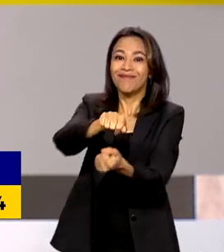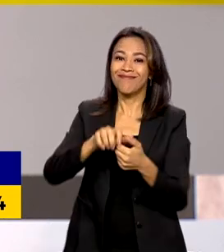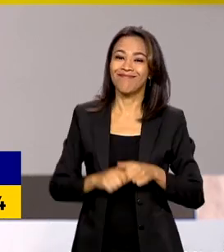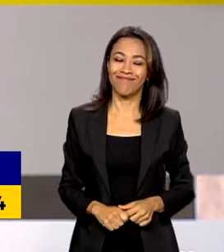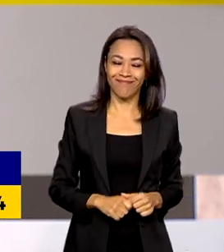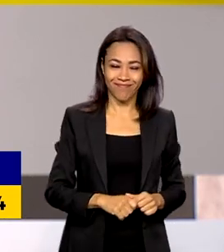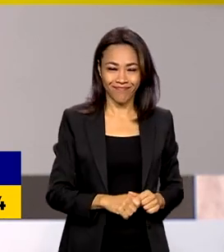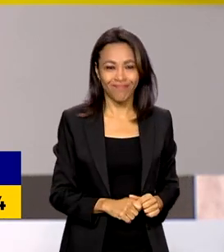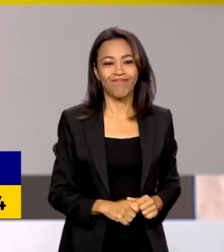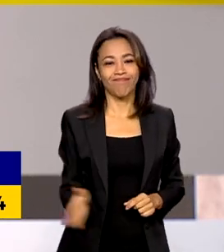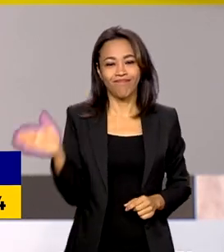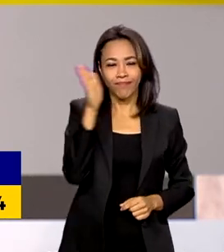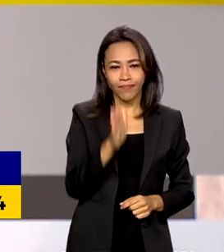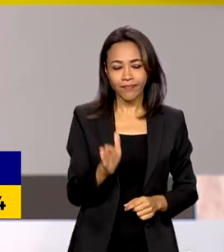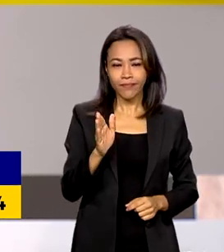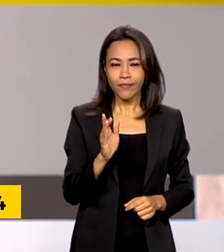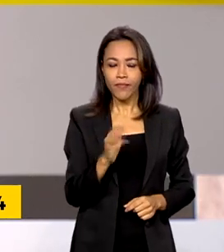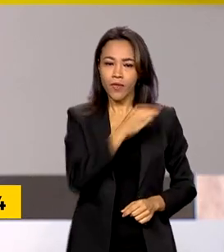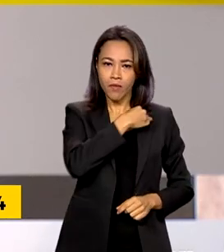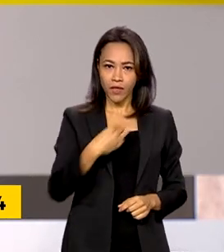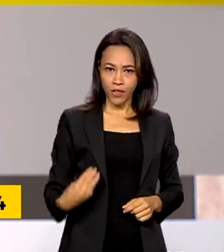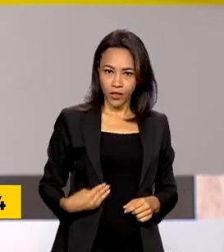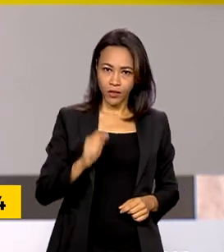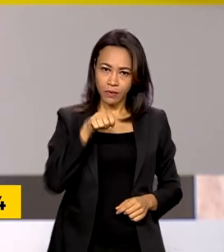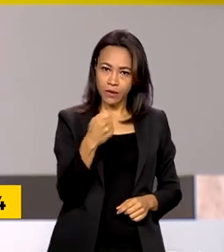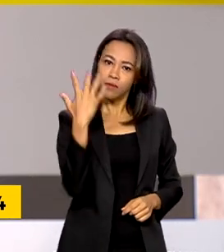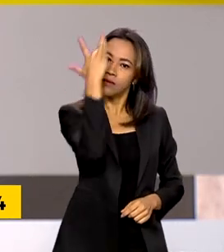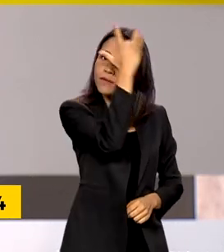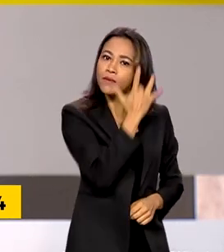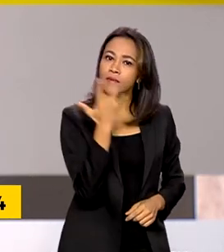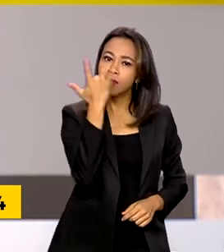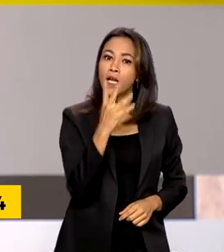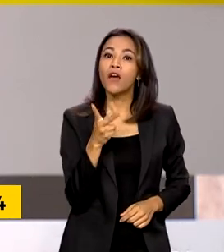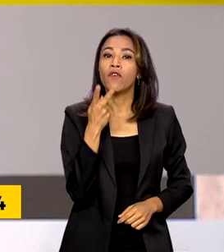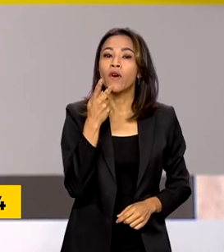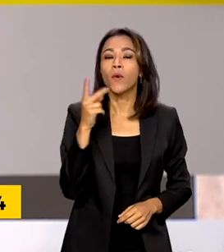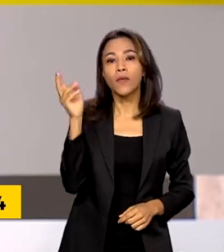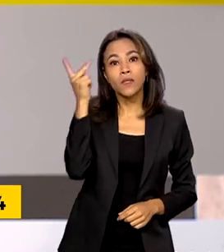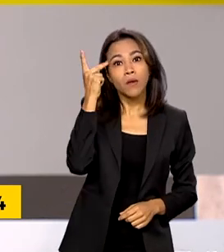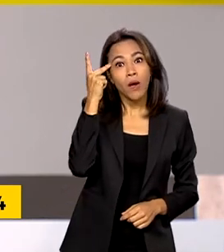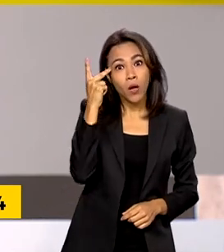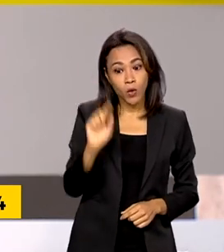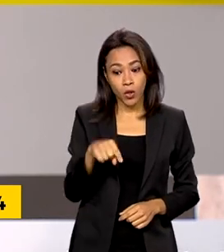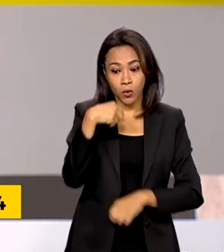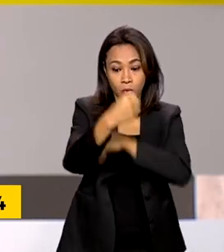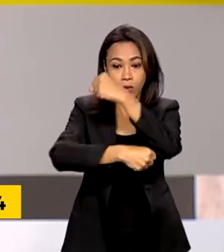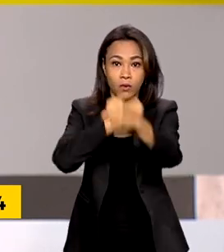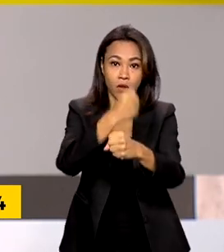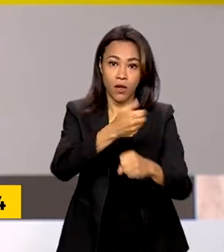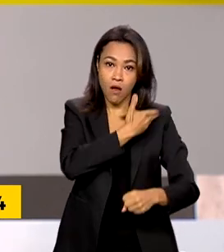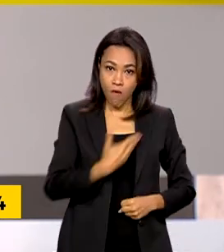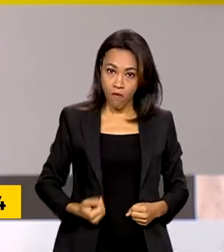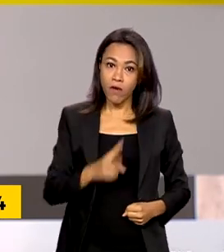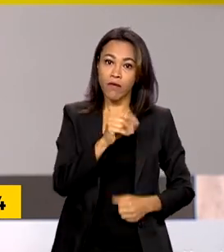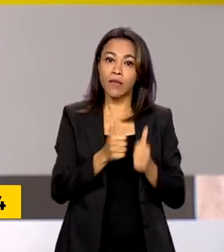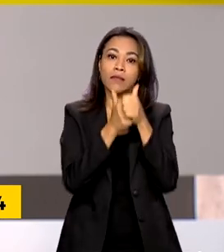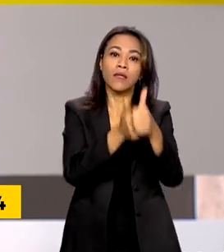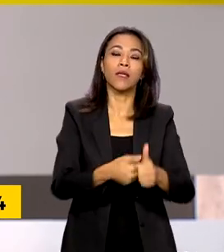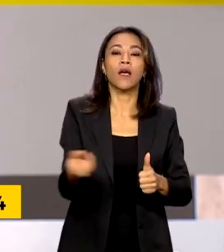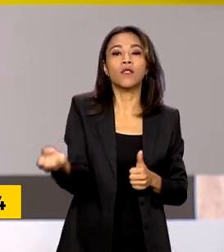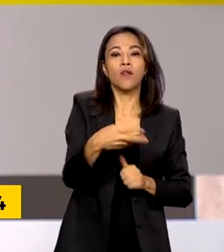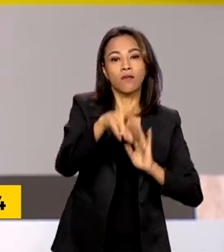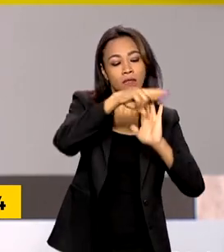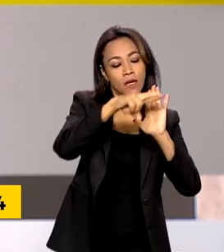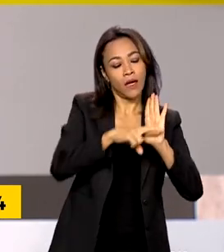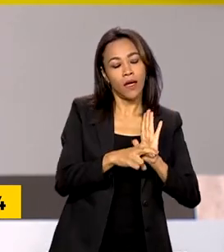O ministro da Fazenda afirmou em São Paulo que no ano que vem o governo já vai cumprir a nova regra fiscal ao